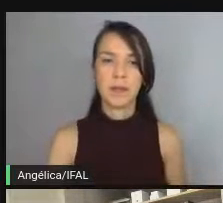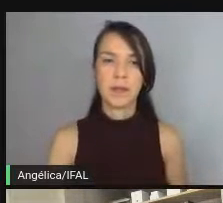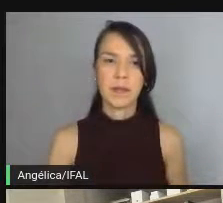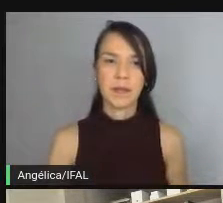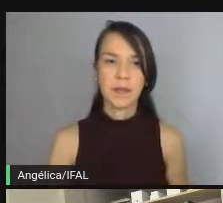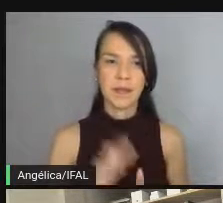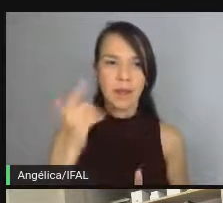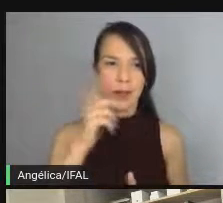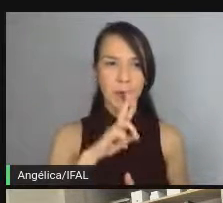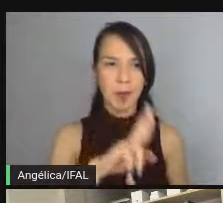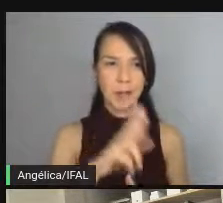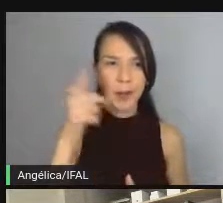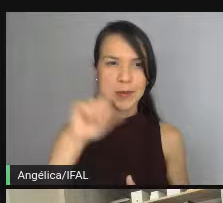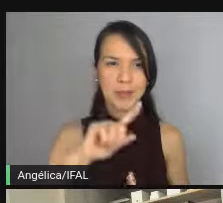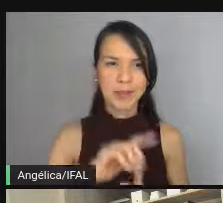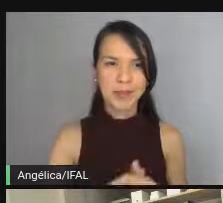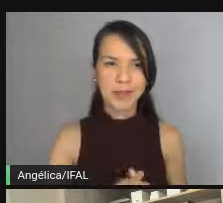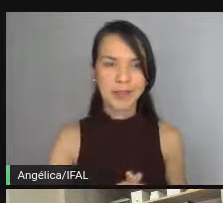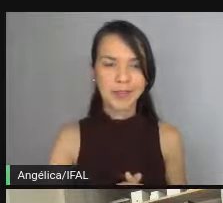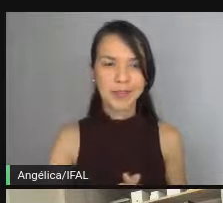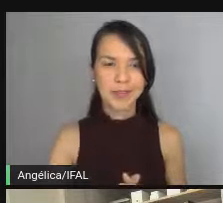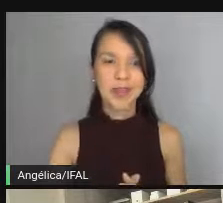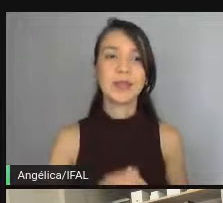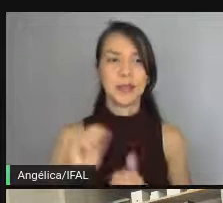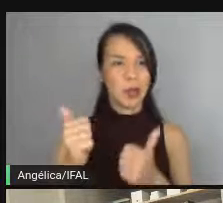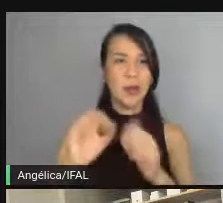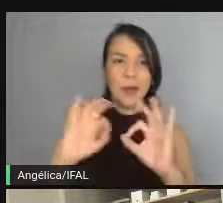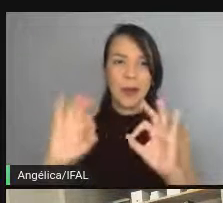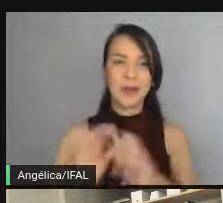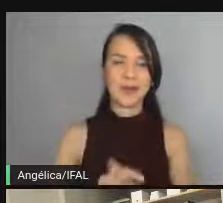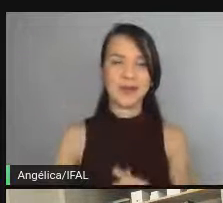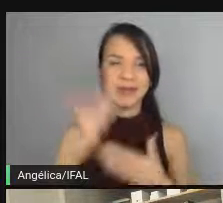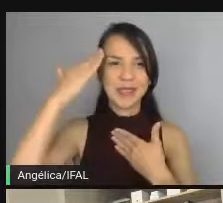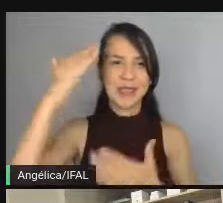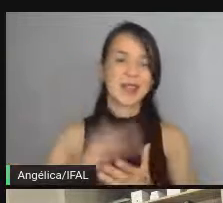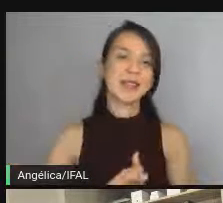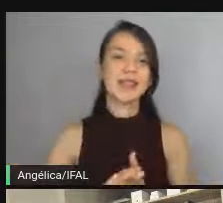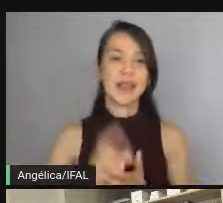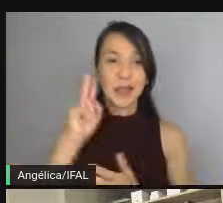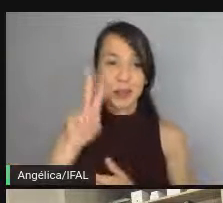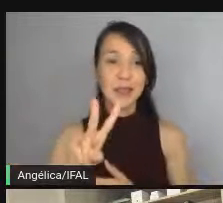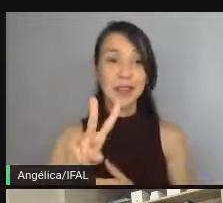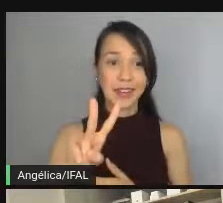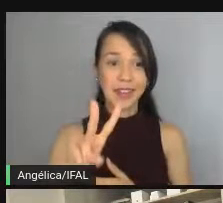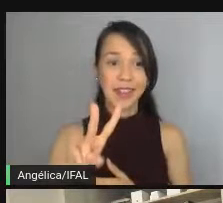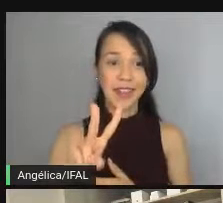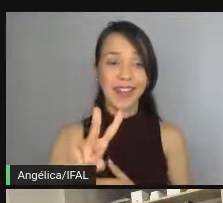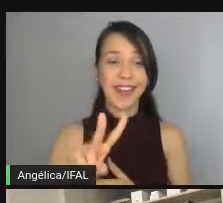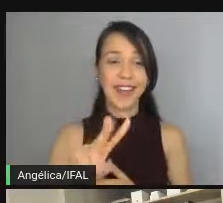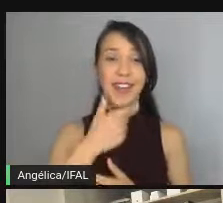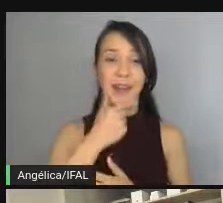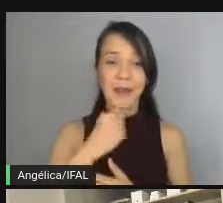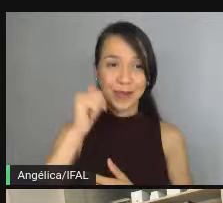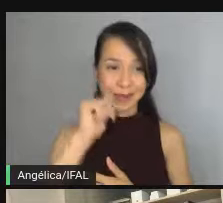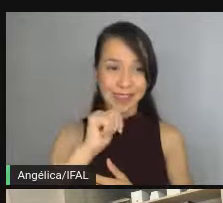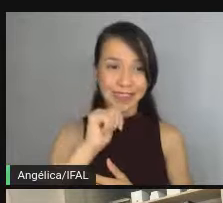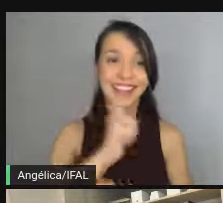Deu para responder, Farinho? Não, beleza, obrigado. Não viram, não viram, né? Senhoras e senhores aí.